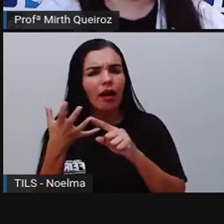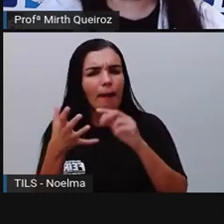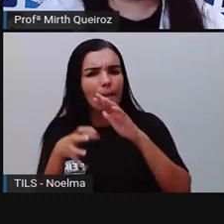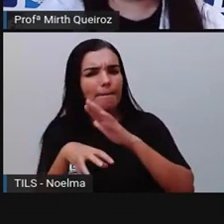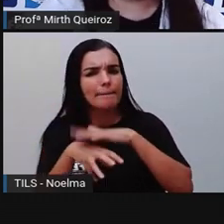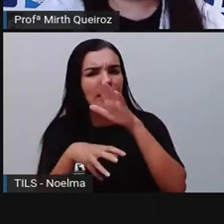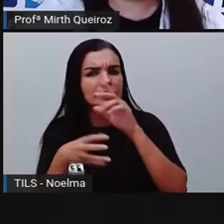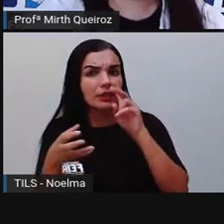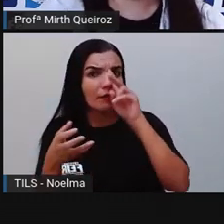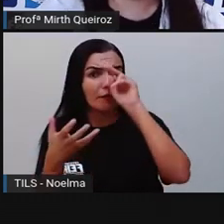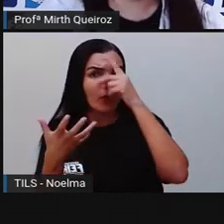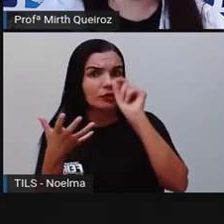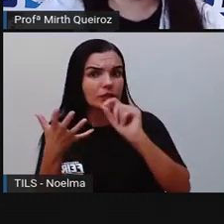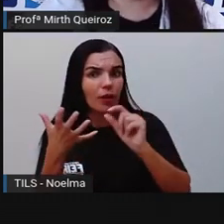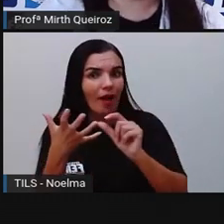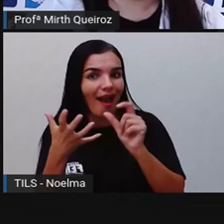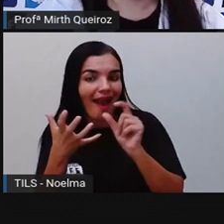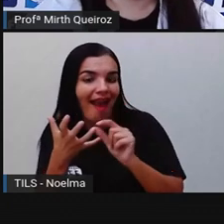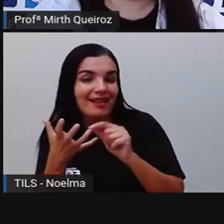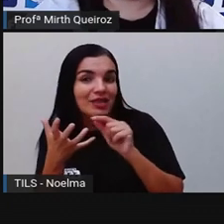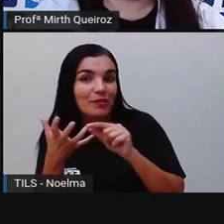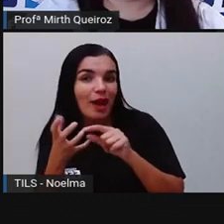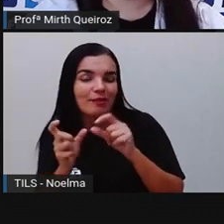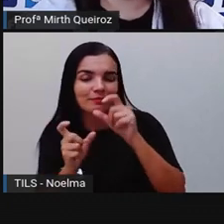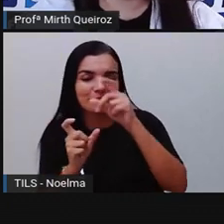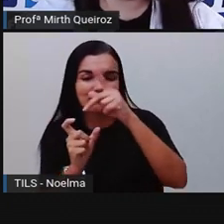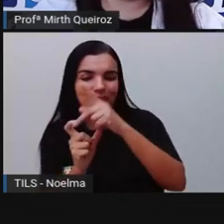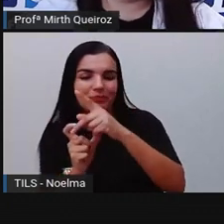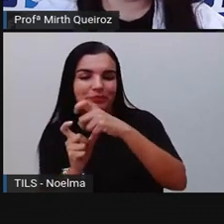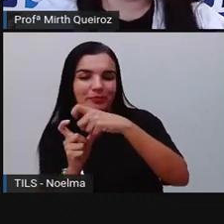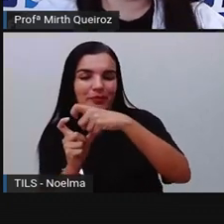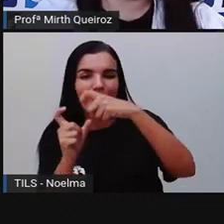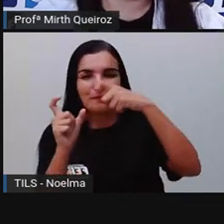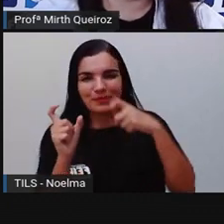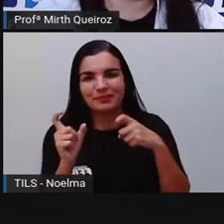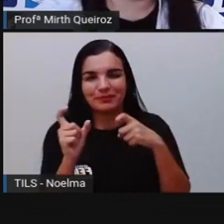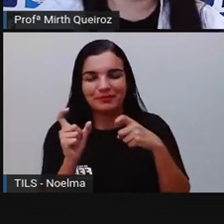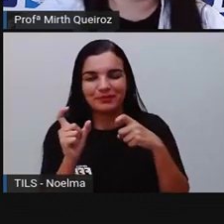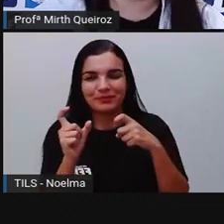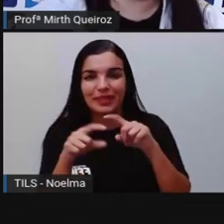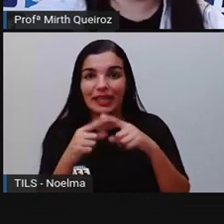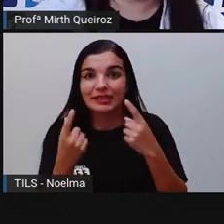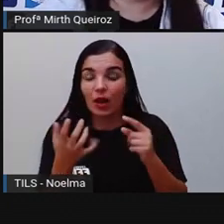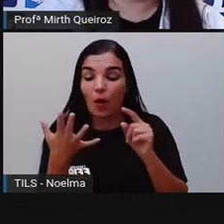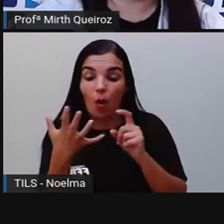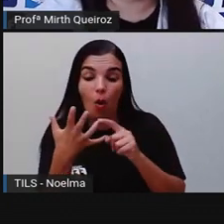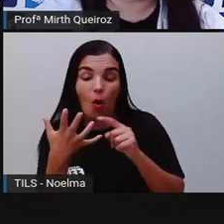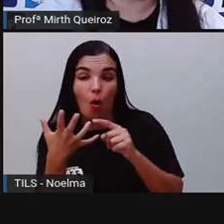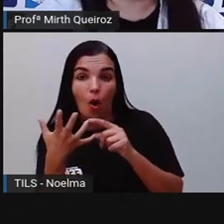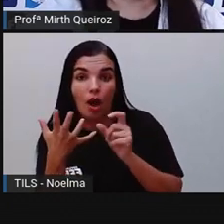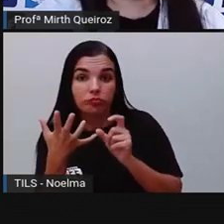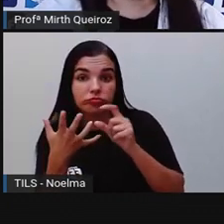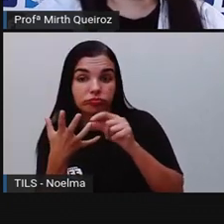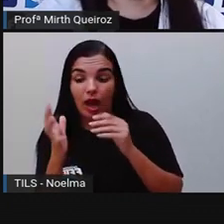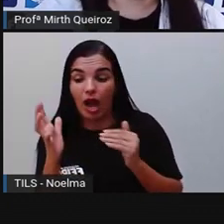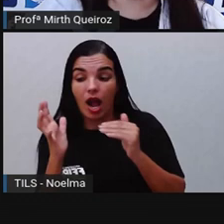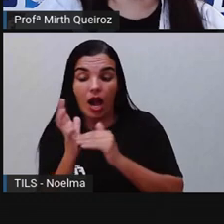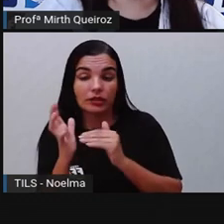Então, me é uma sílaba tônica. Za é uma sílaba átona, porque ela é dita com menor intensidade.